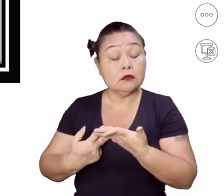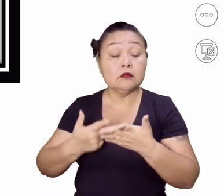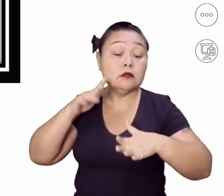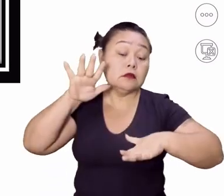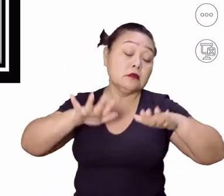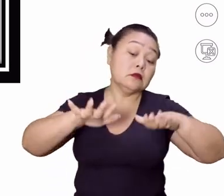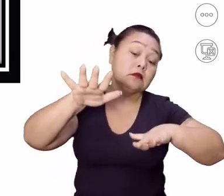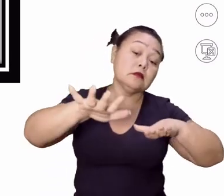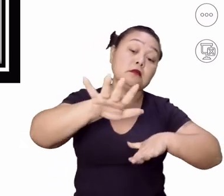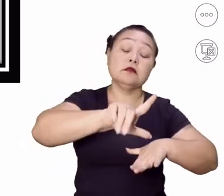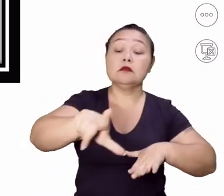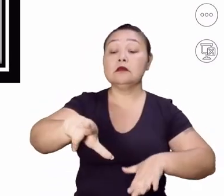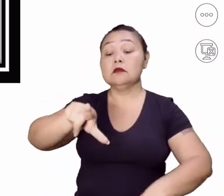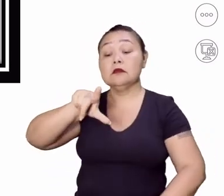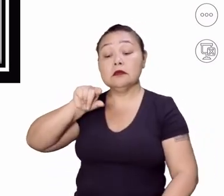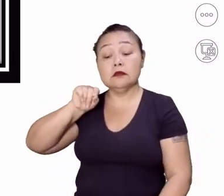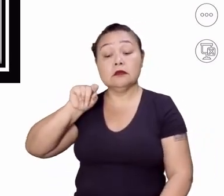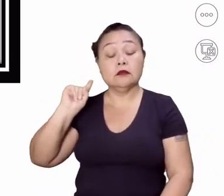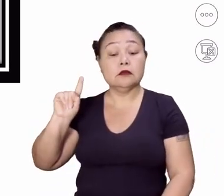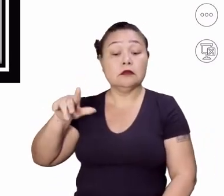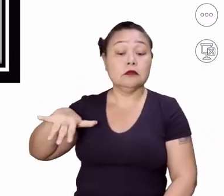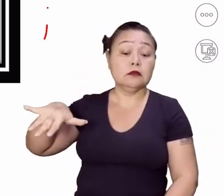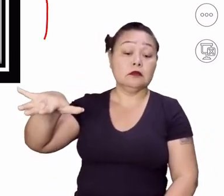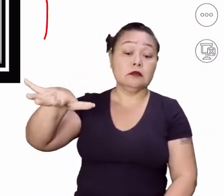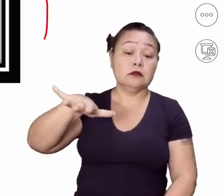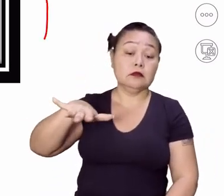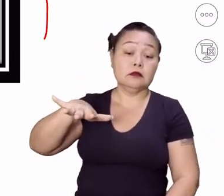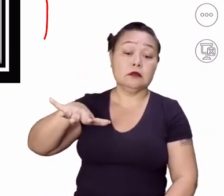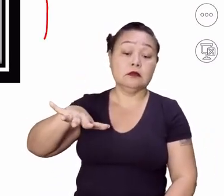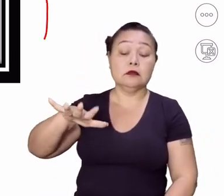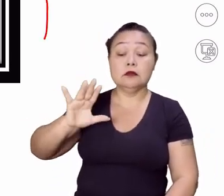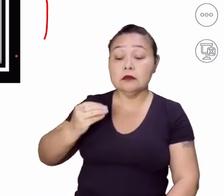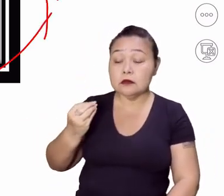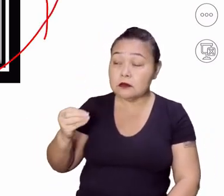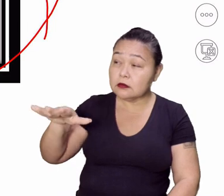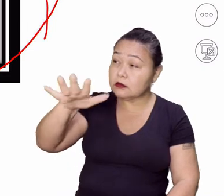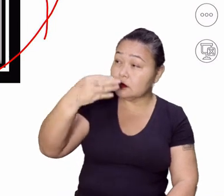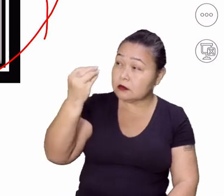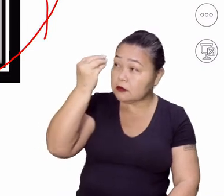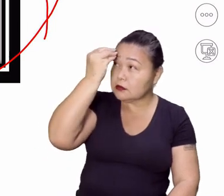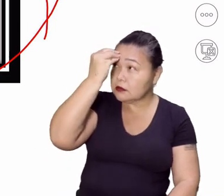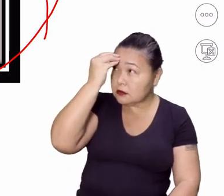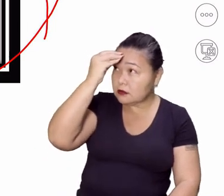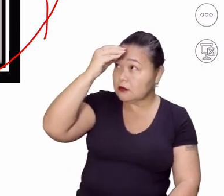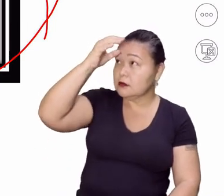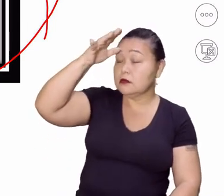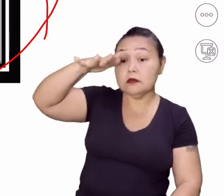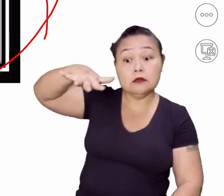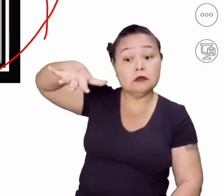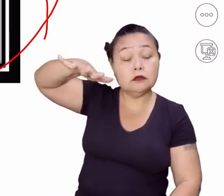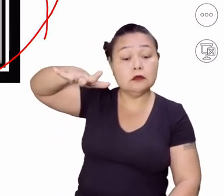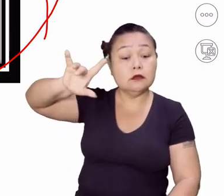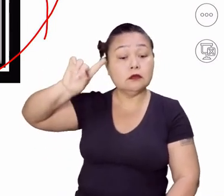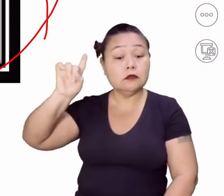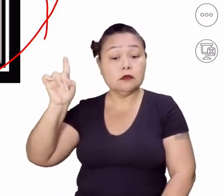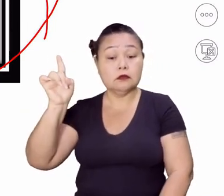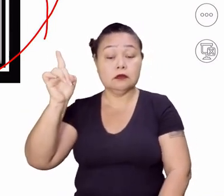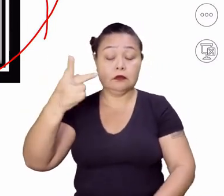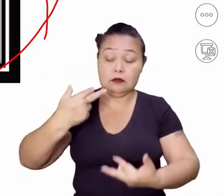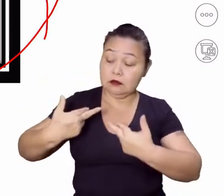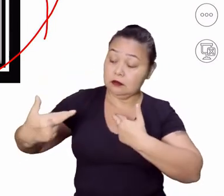Vai depender muito da área que você escolher. Então, essa parte aqui do conhecimento, ela é importante. Mas a parte